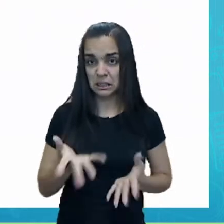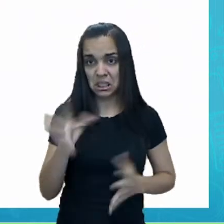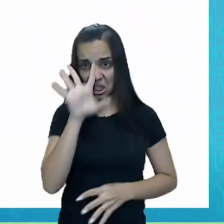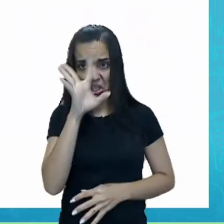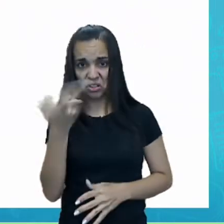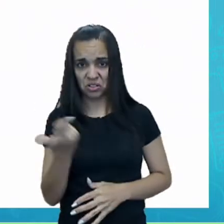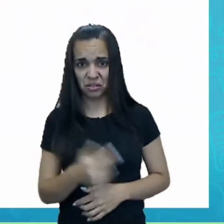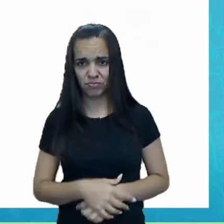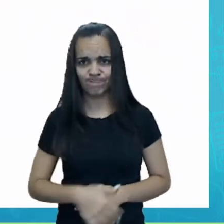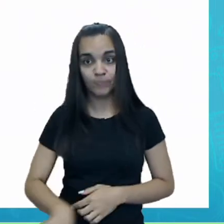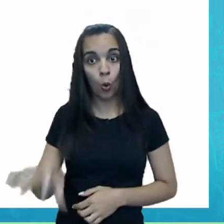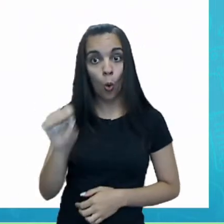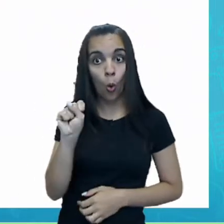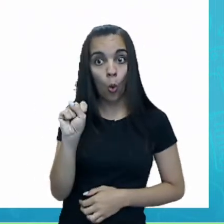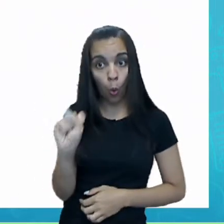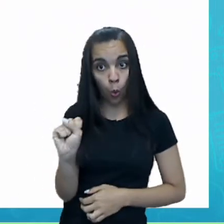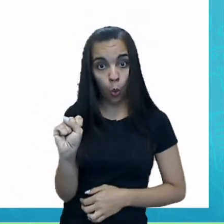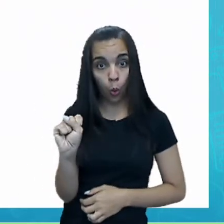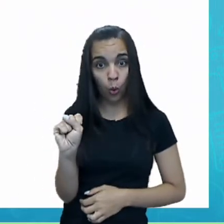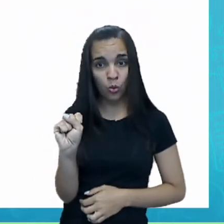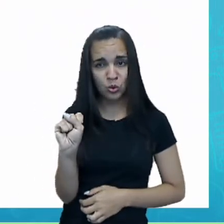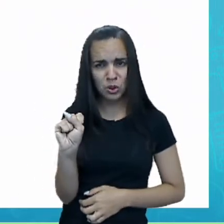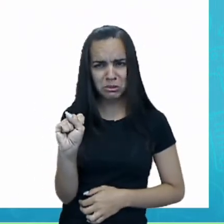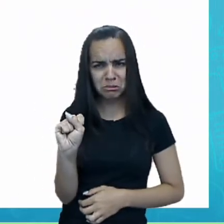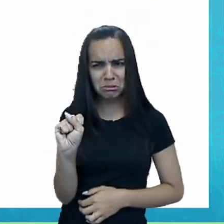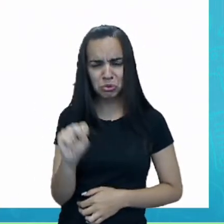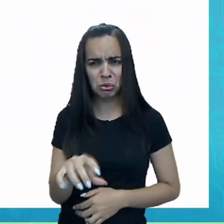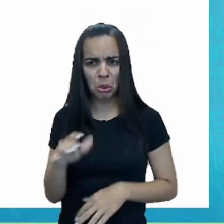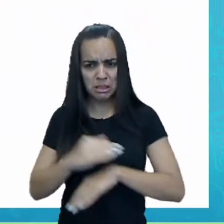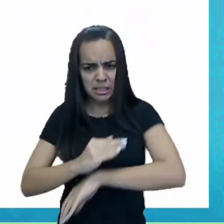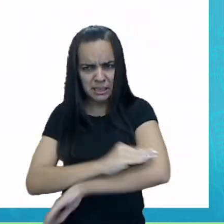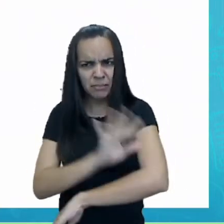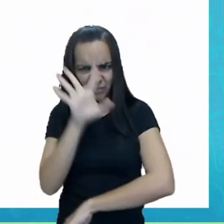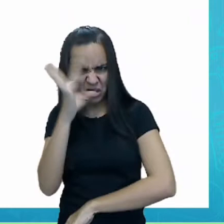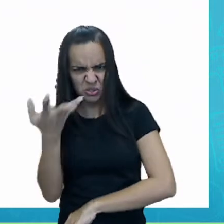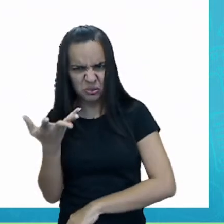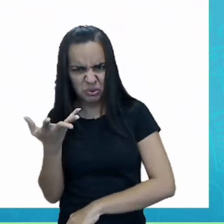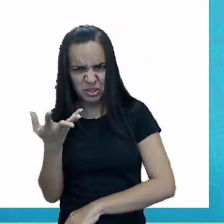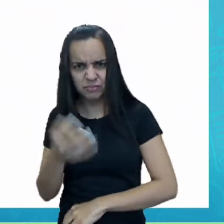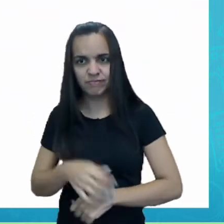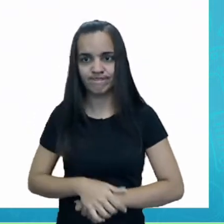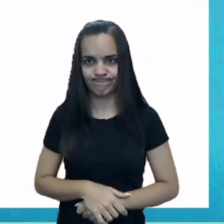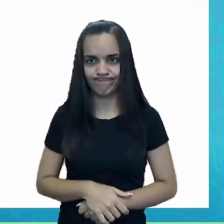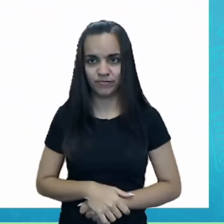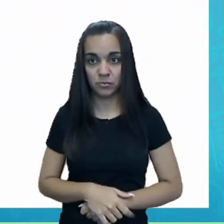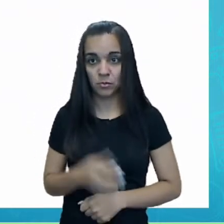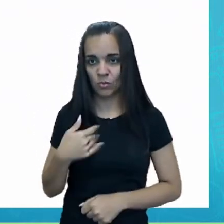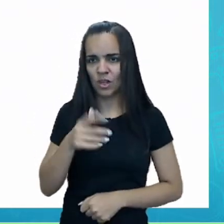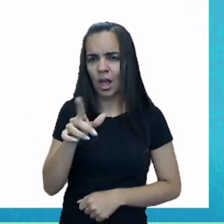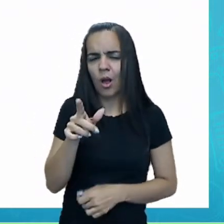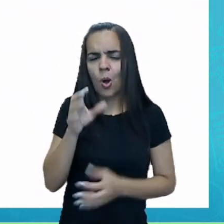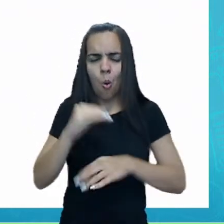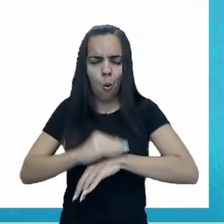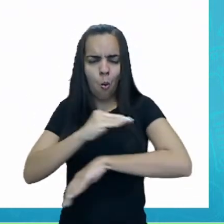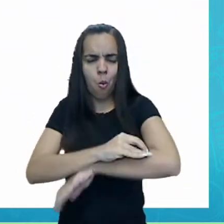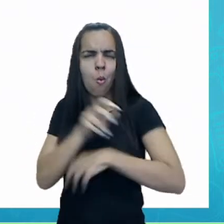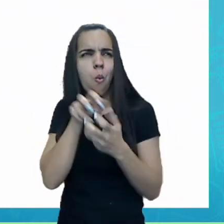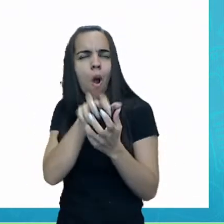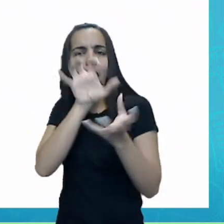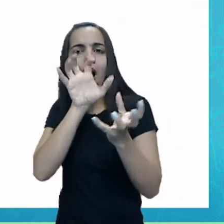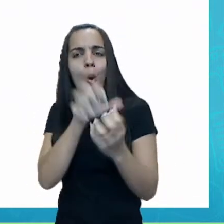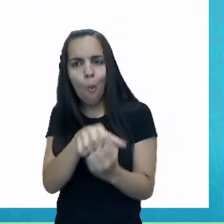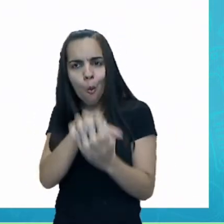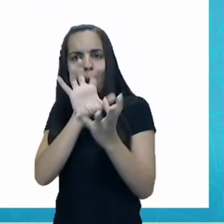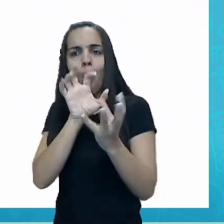oito sapos. Será que eles vão conseguir resolver o problema? Coacharam da lagoa. Essa é boa.